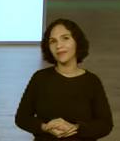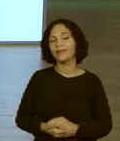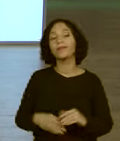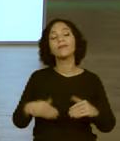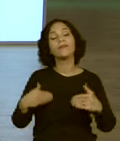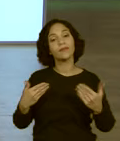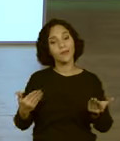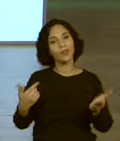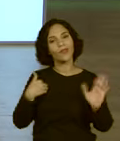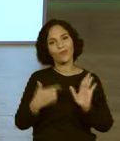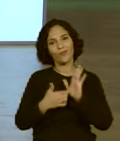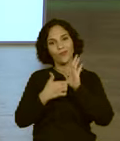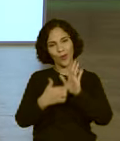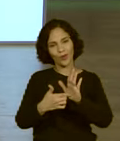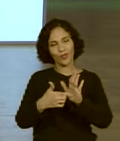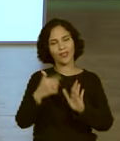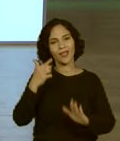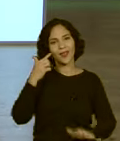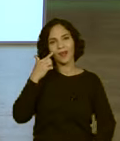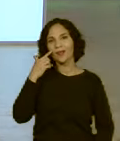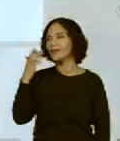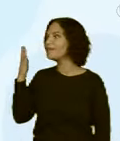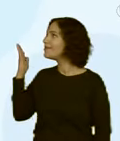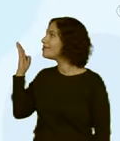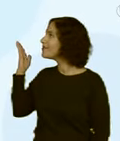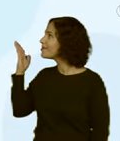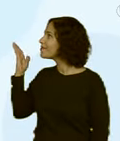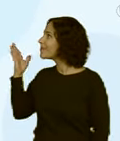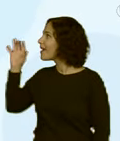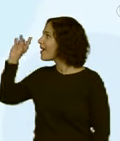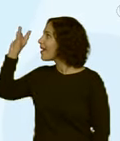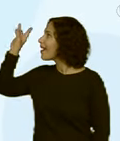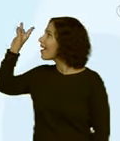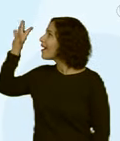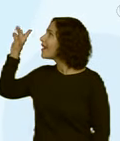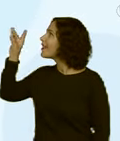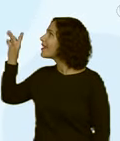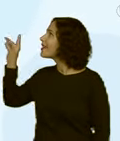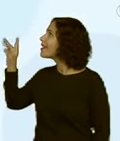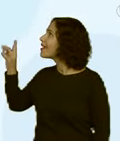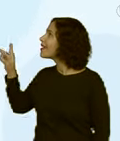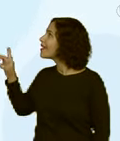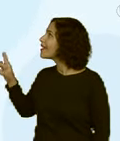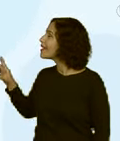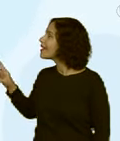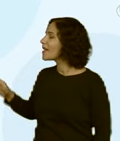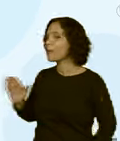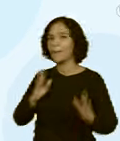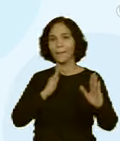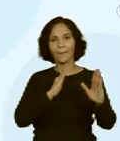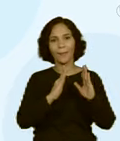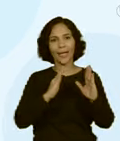Então, aqui a gente mostra o valor economizado em cada uma dessas fases.